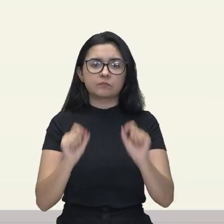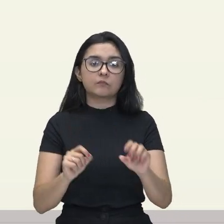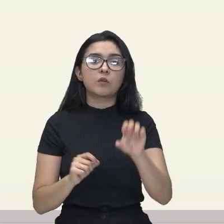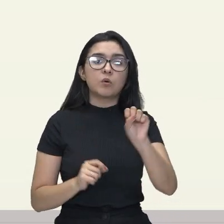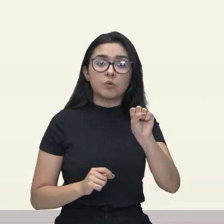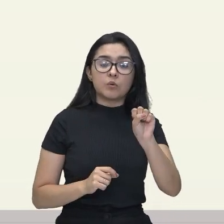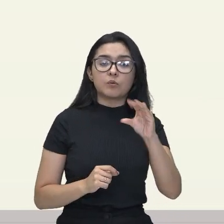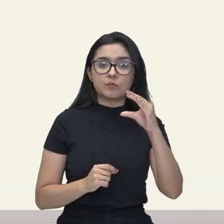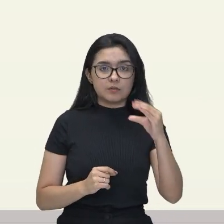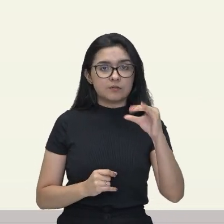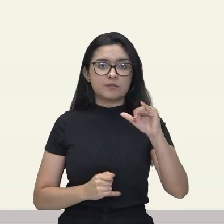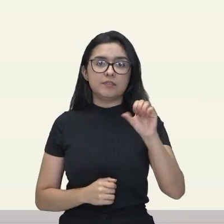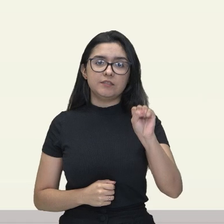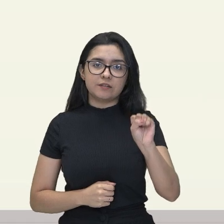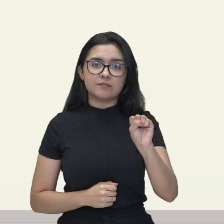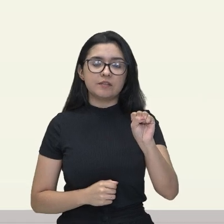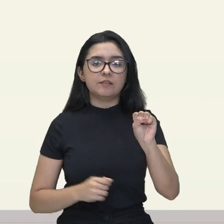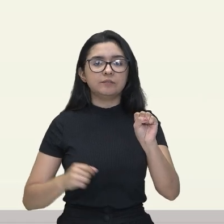trans.